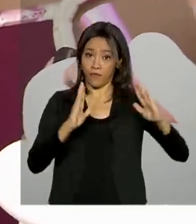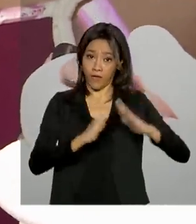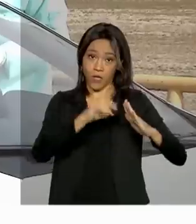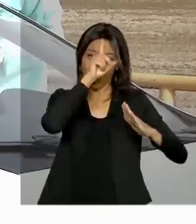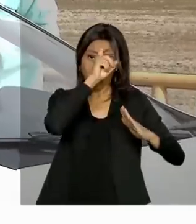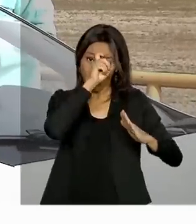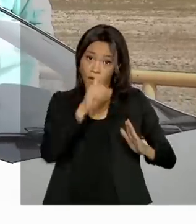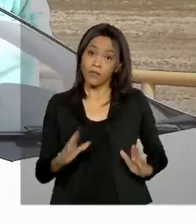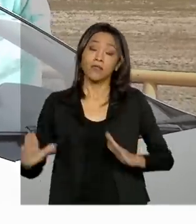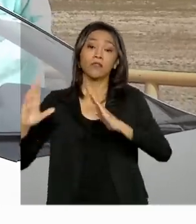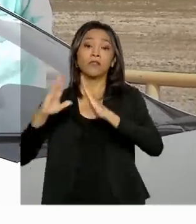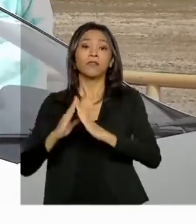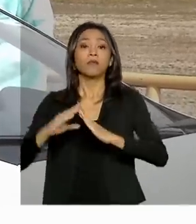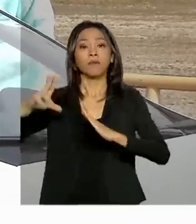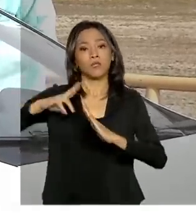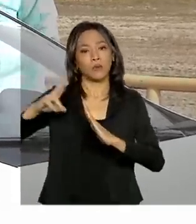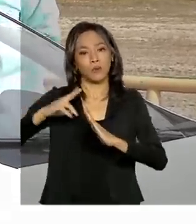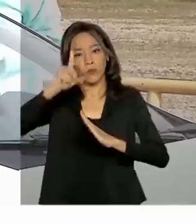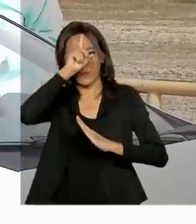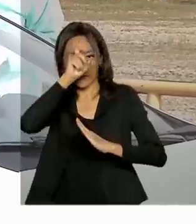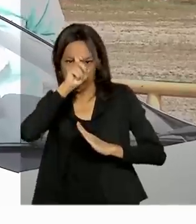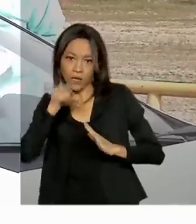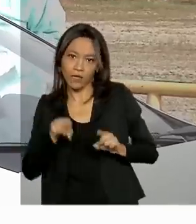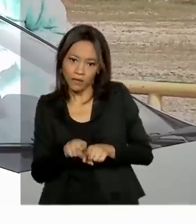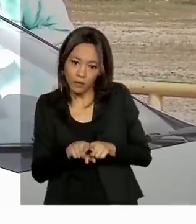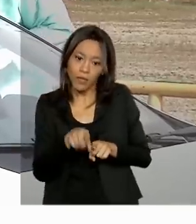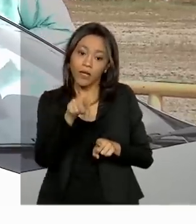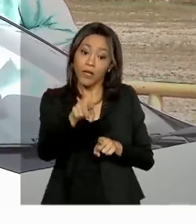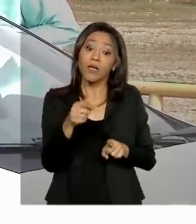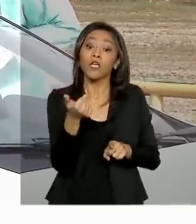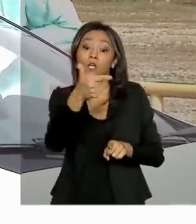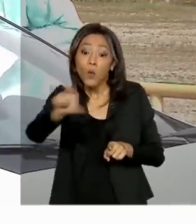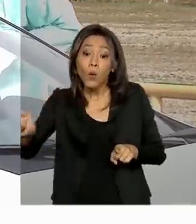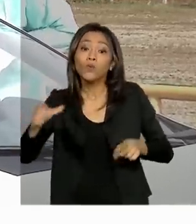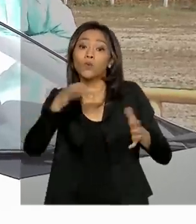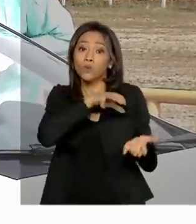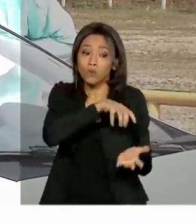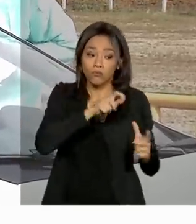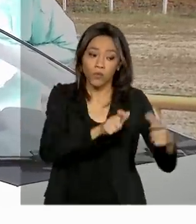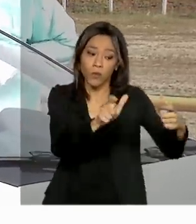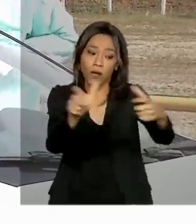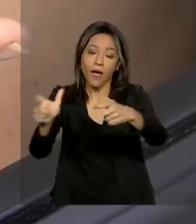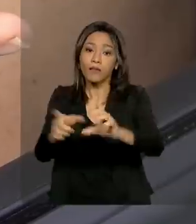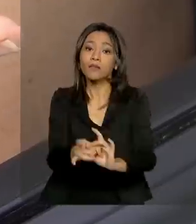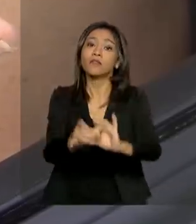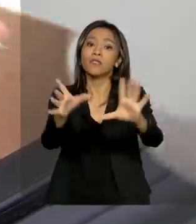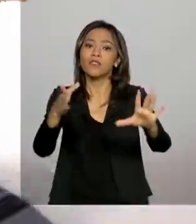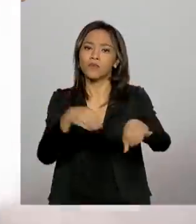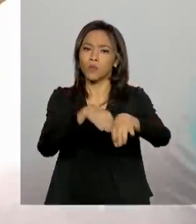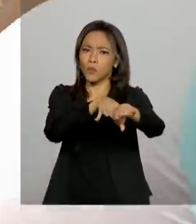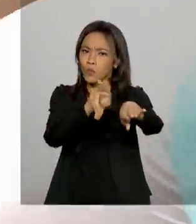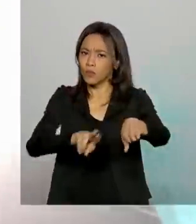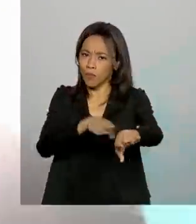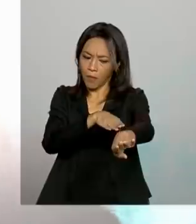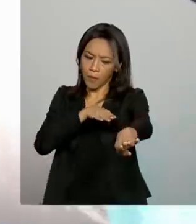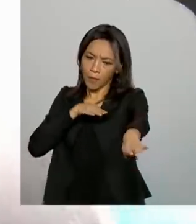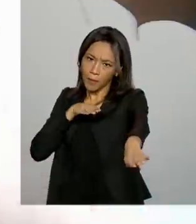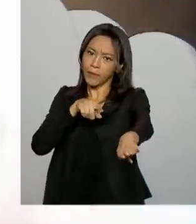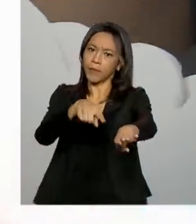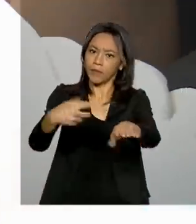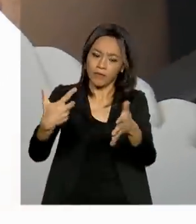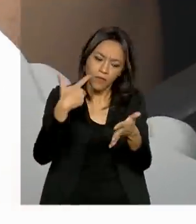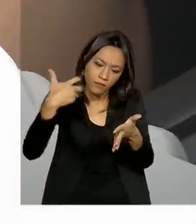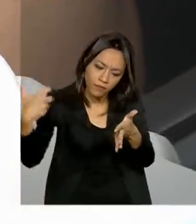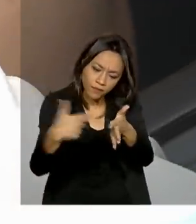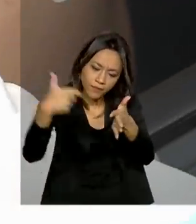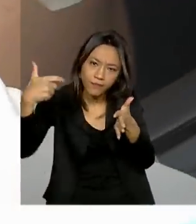recentemente, algumas cidades estão realizando a testagem em área pública pelo sistema Drive-Thru. Os resultados obtidos a partir